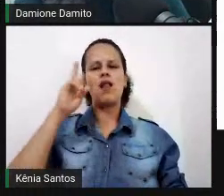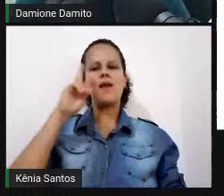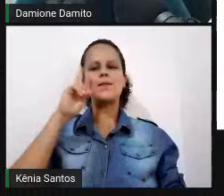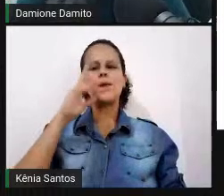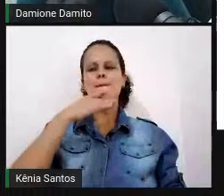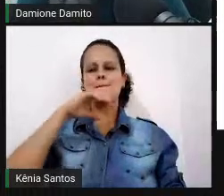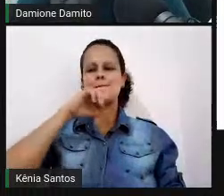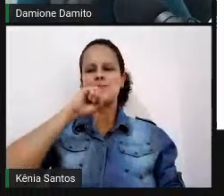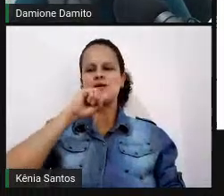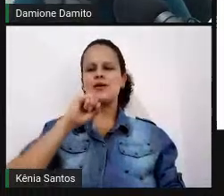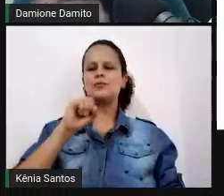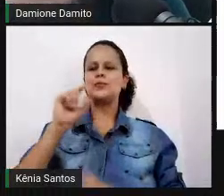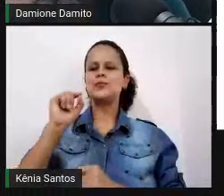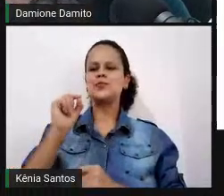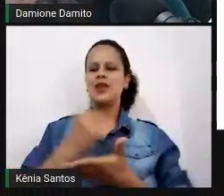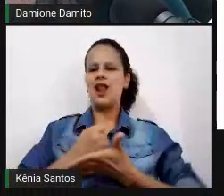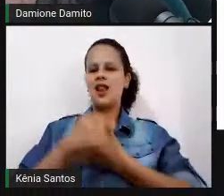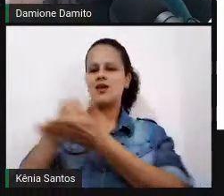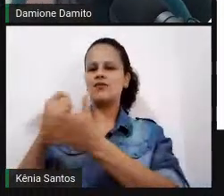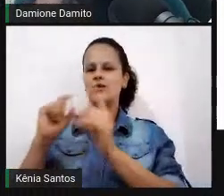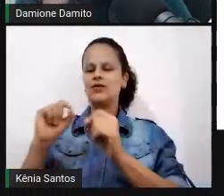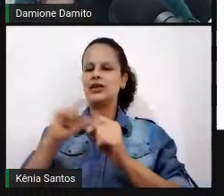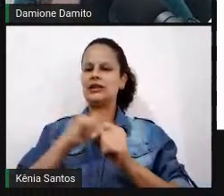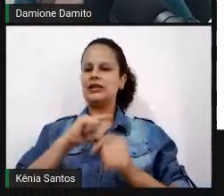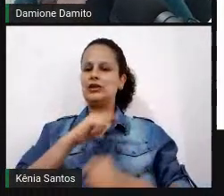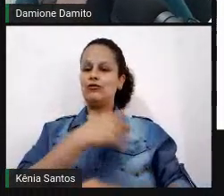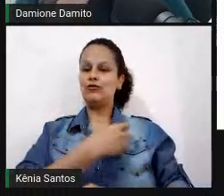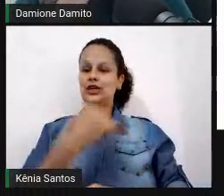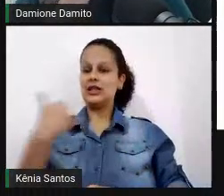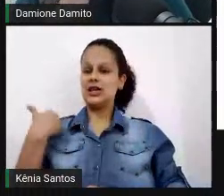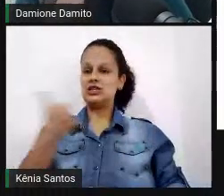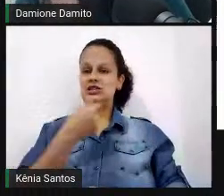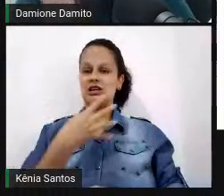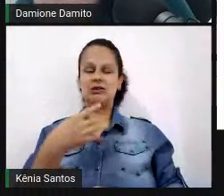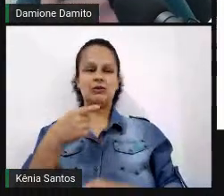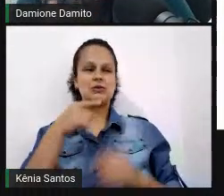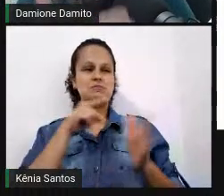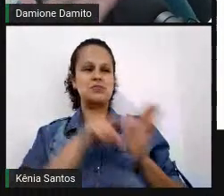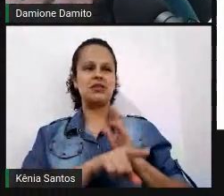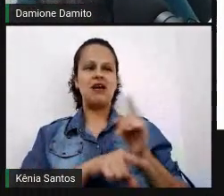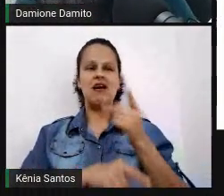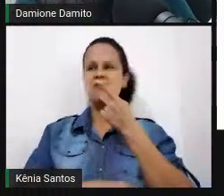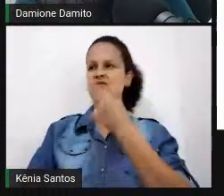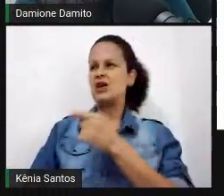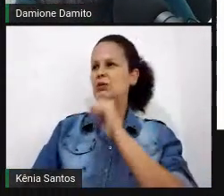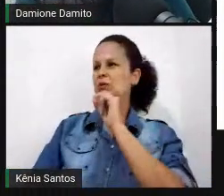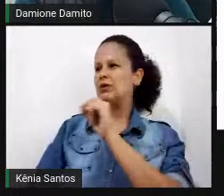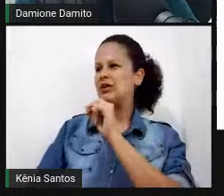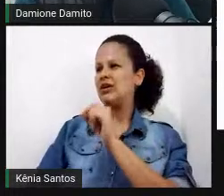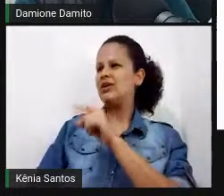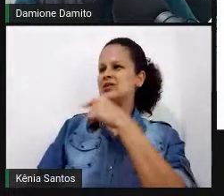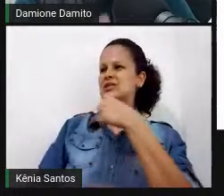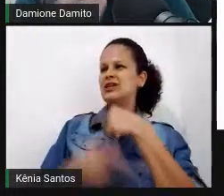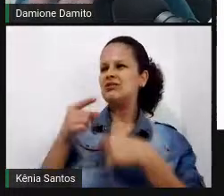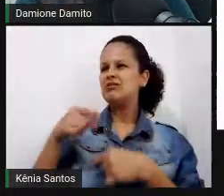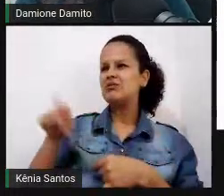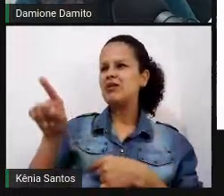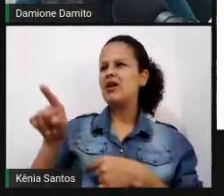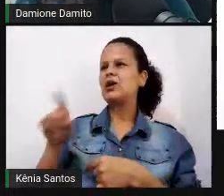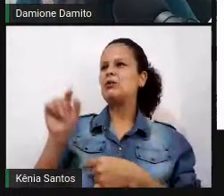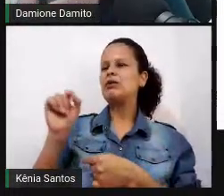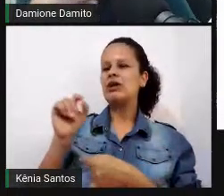que esses dias eu estava conversando com a minha filha de 14 anos, e ela falou assim, nossa pai, como você é velho, por uma videolocadora, né, onde eu